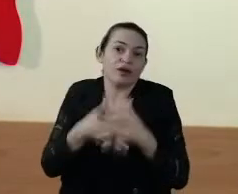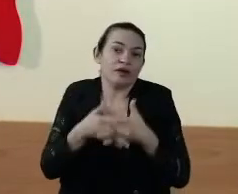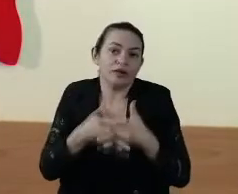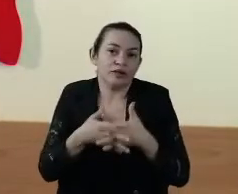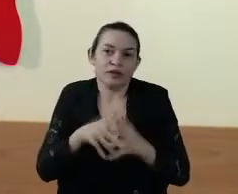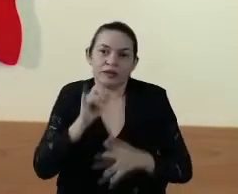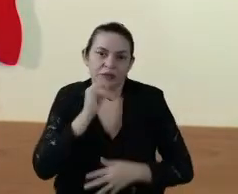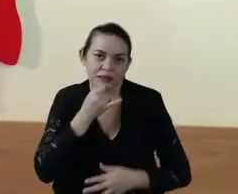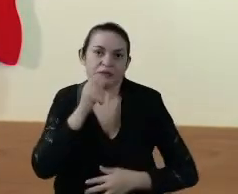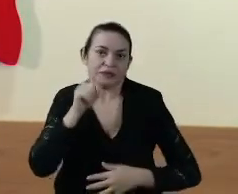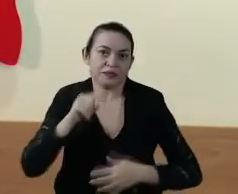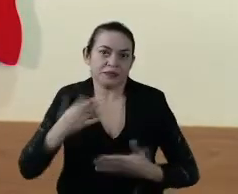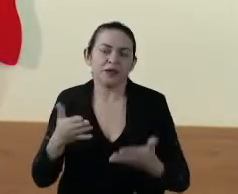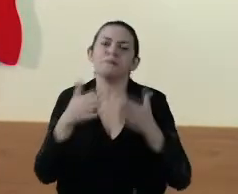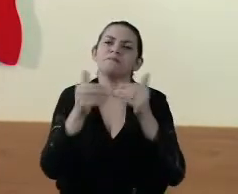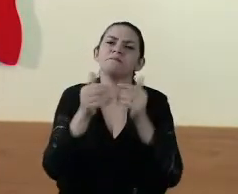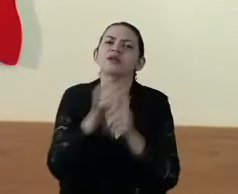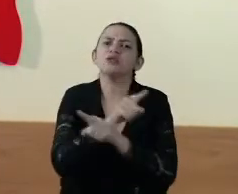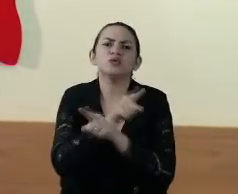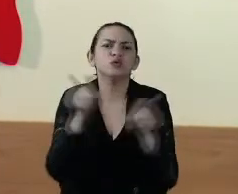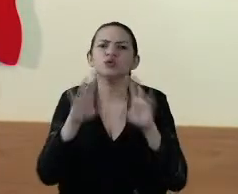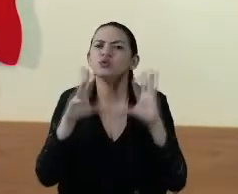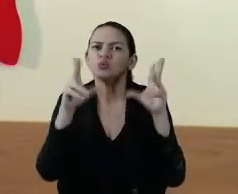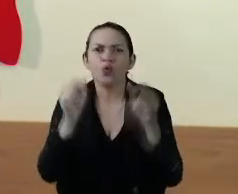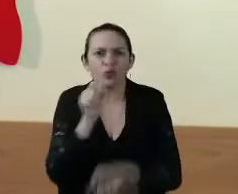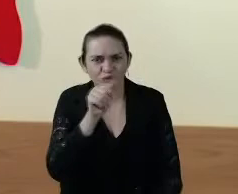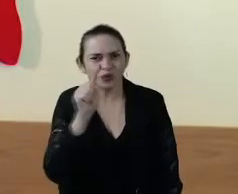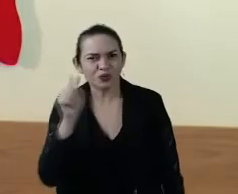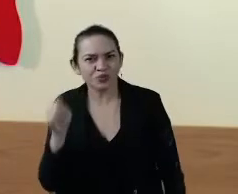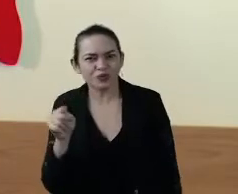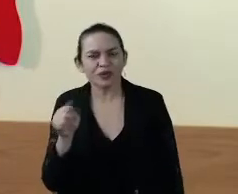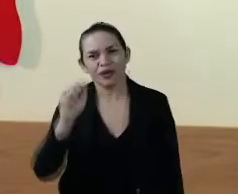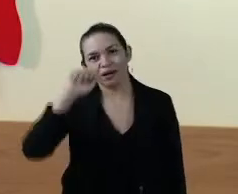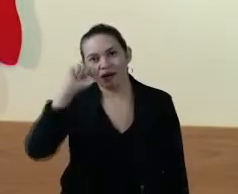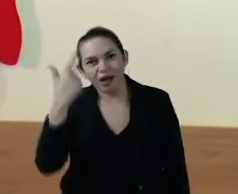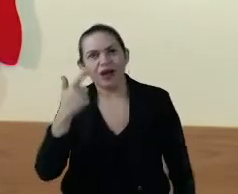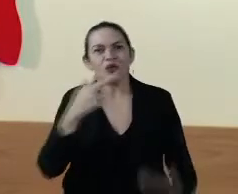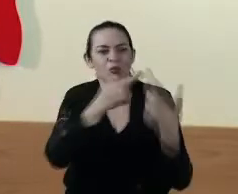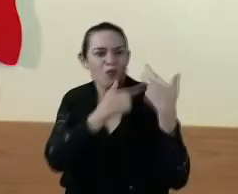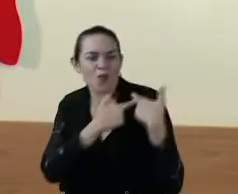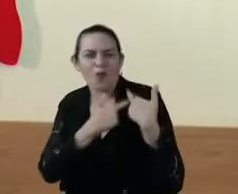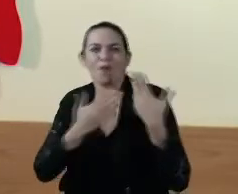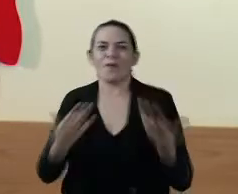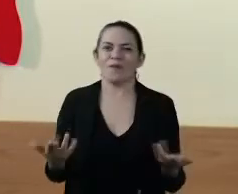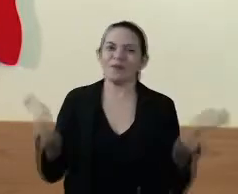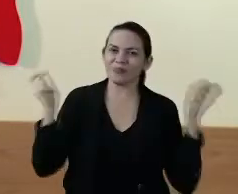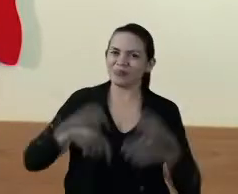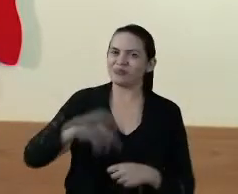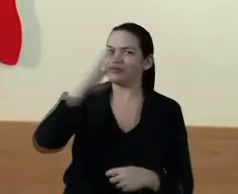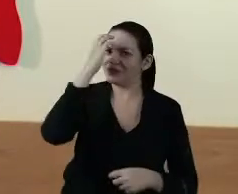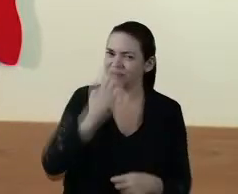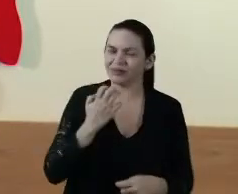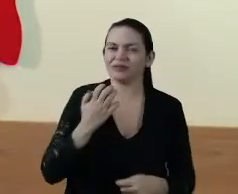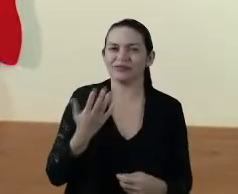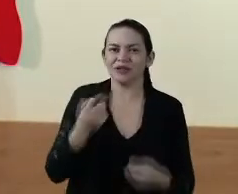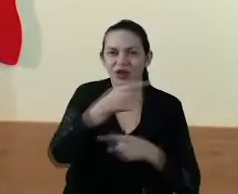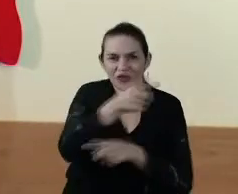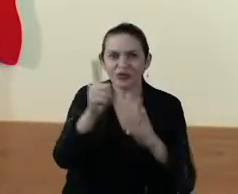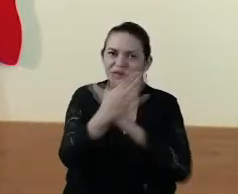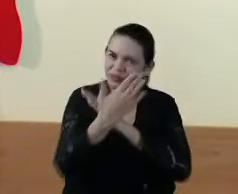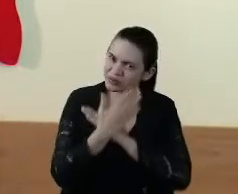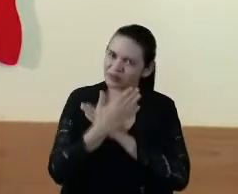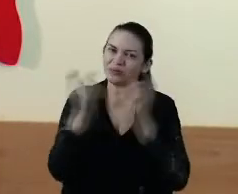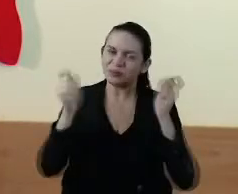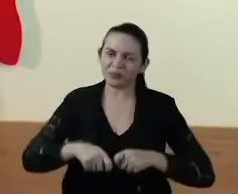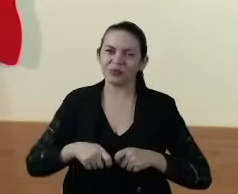Infelizmente é assim. Peço que todos vocês, claro que com responsabilidade, com seriedade, nos